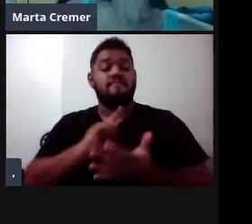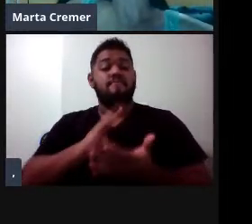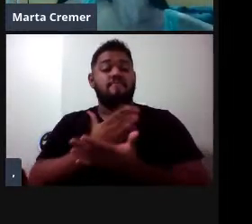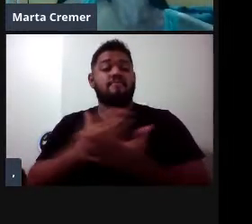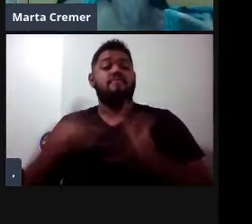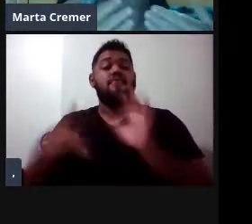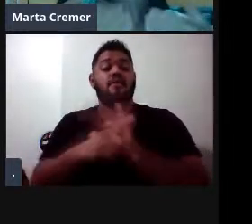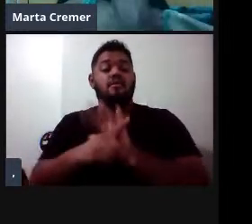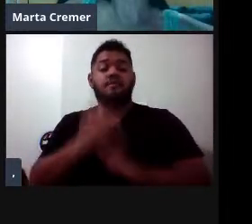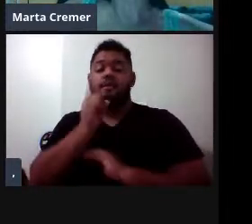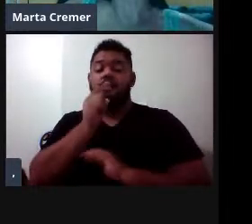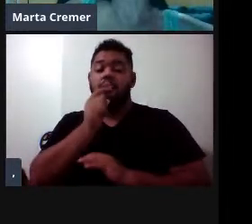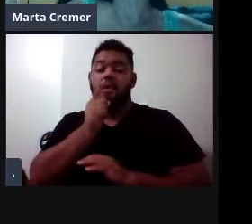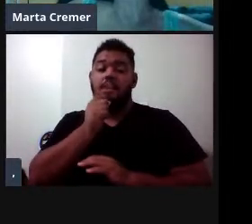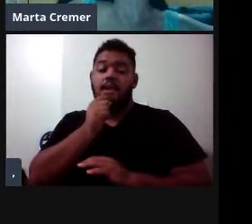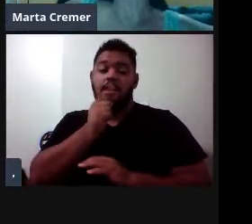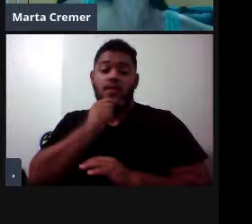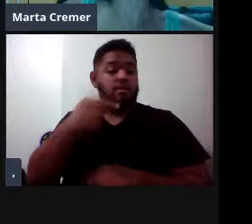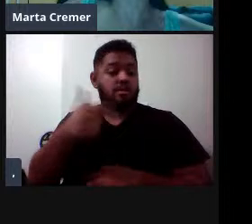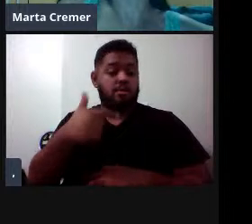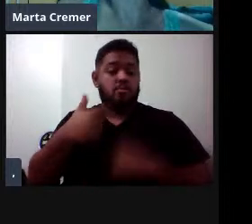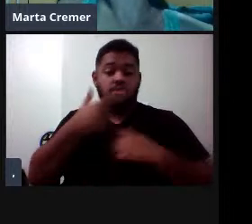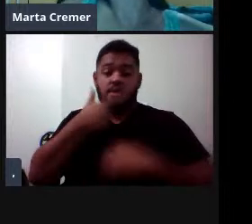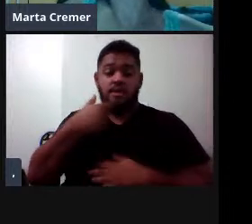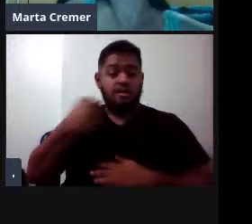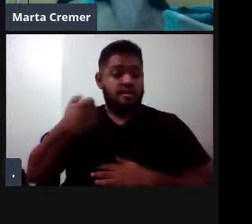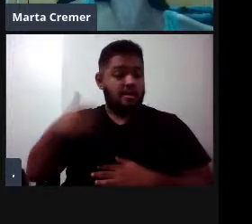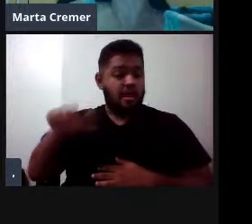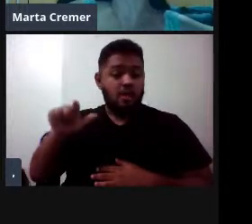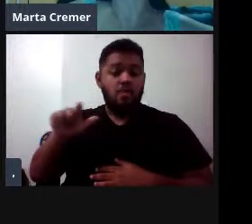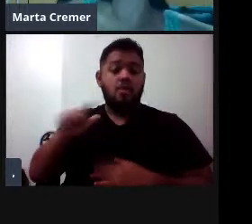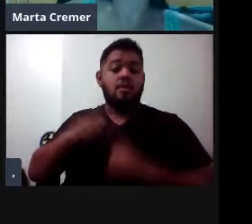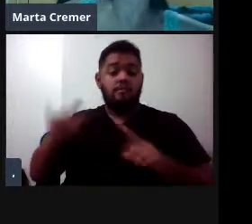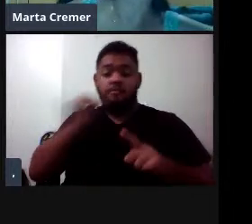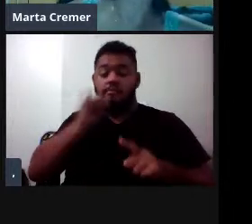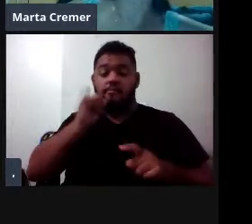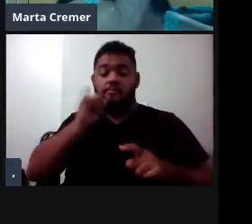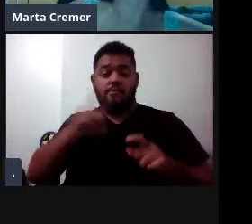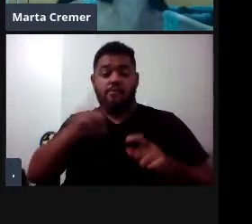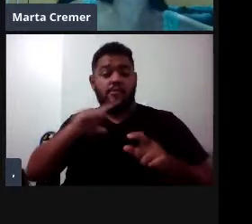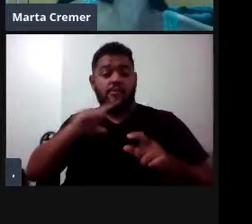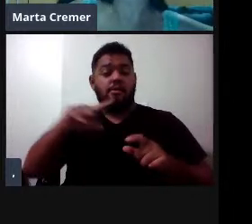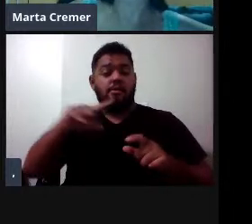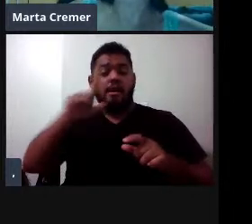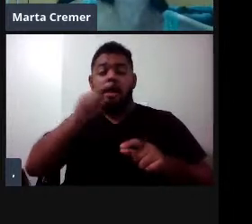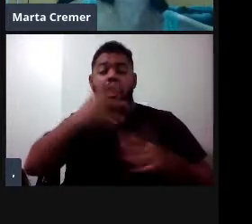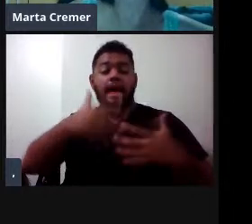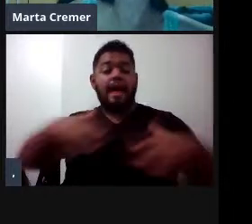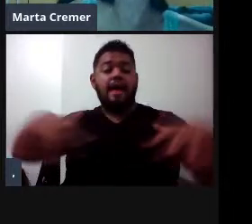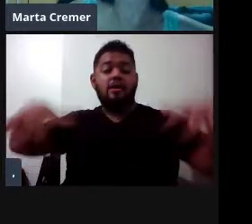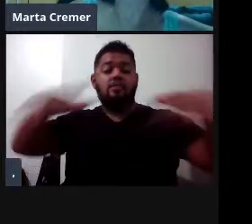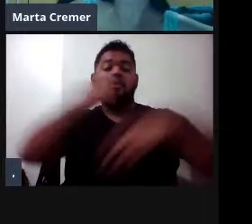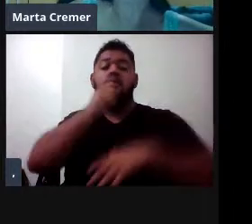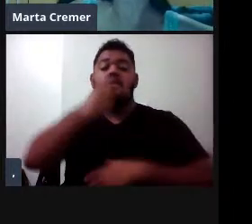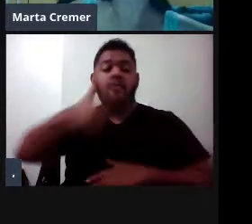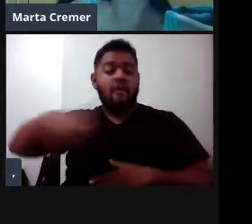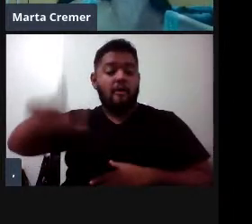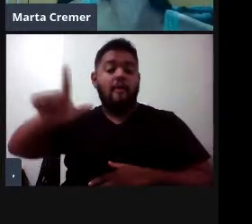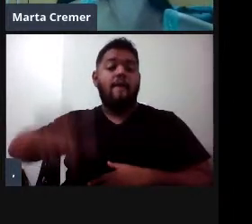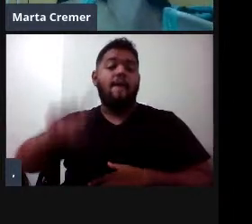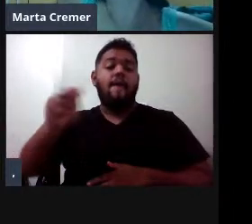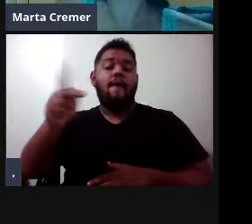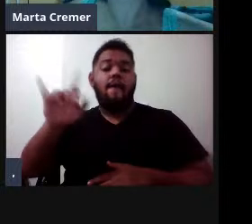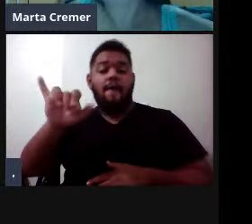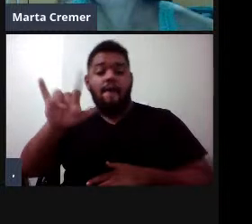mas para o ambiente marinho a gente tem reconhecidas apenas duas espécies, uma que é a Enidralutris, né, que é